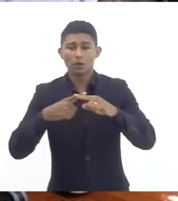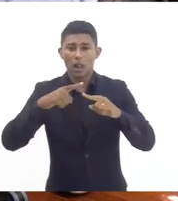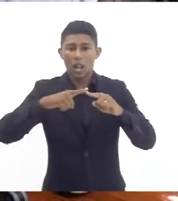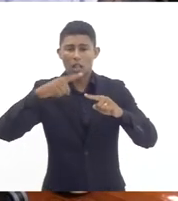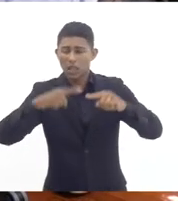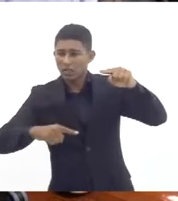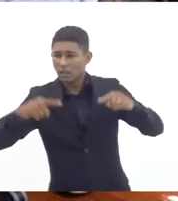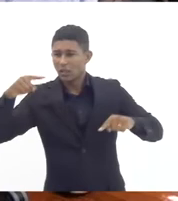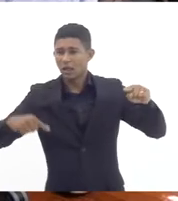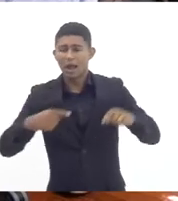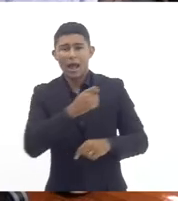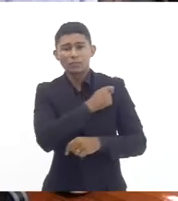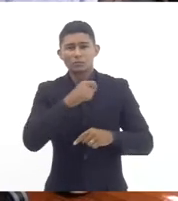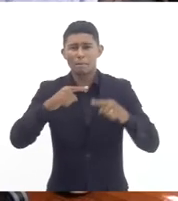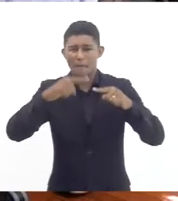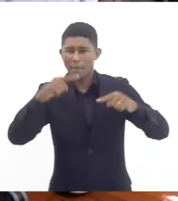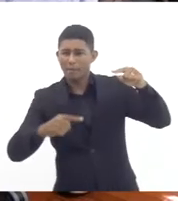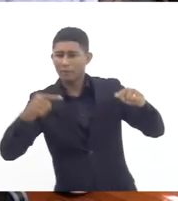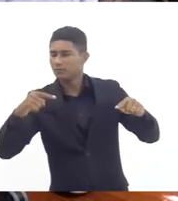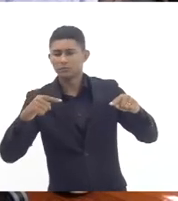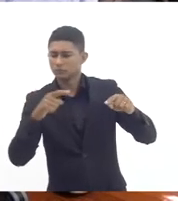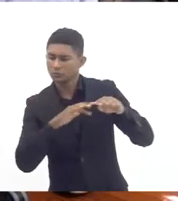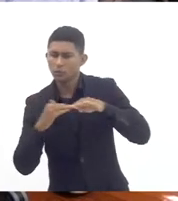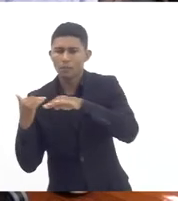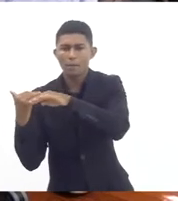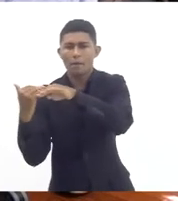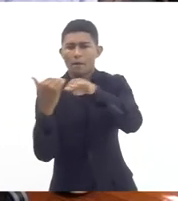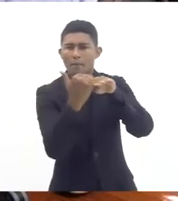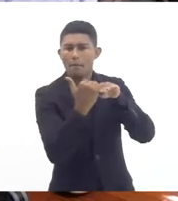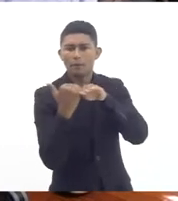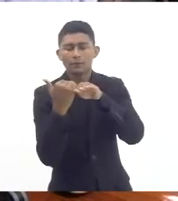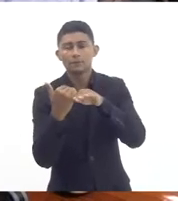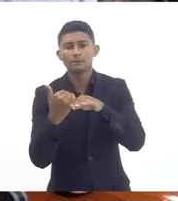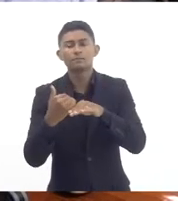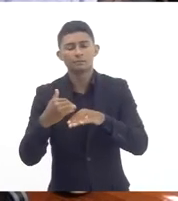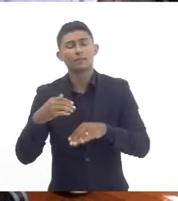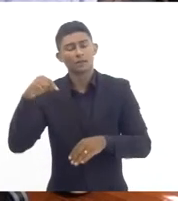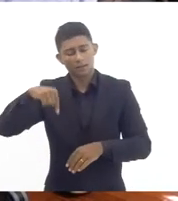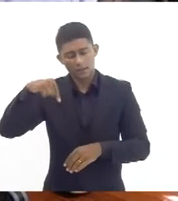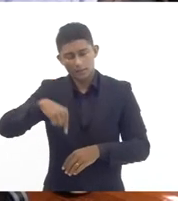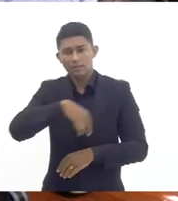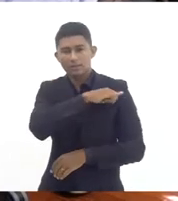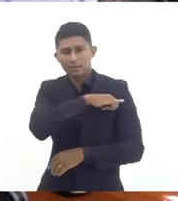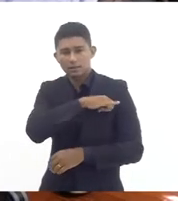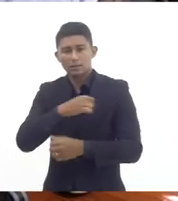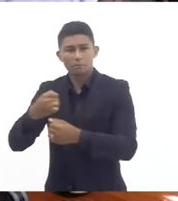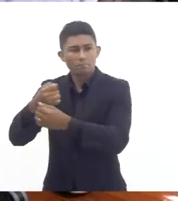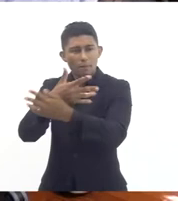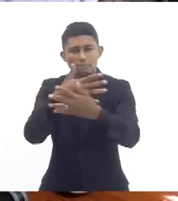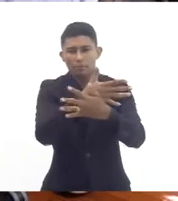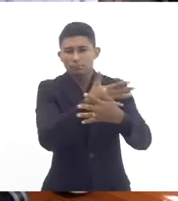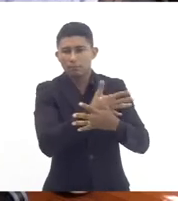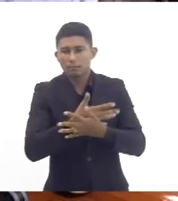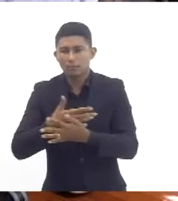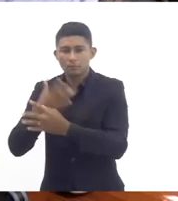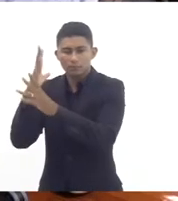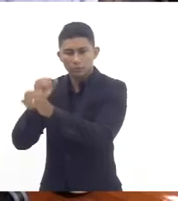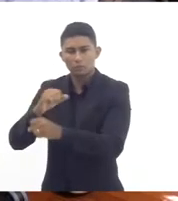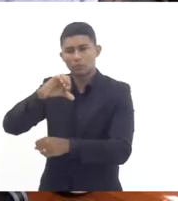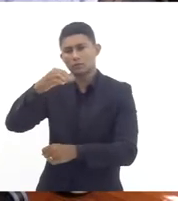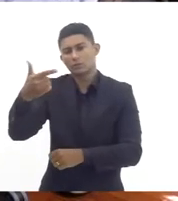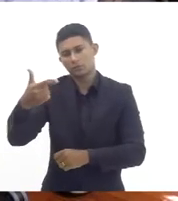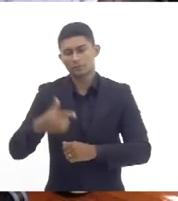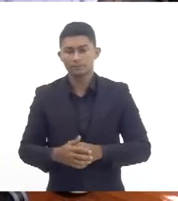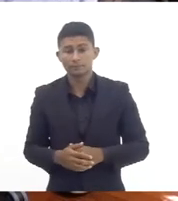do estado que a gente observa nos 92 municípios fluminenses então dizer que o cal